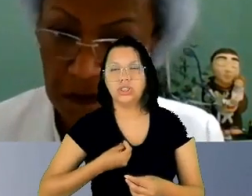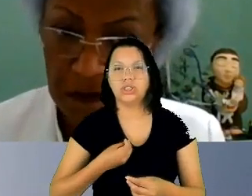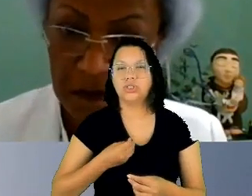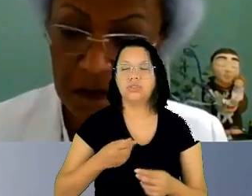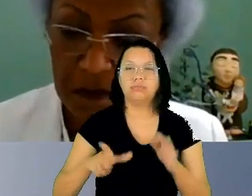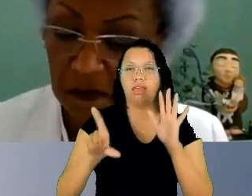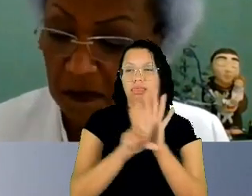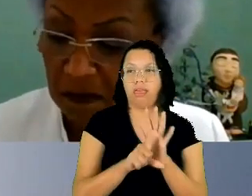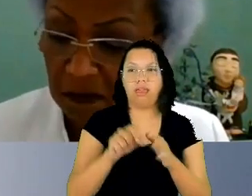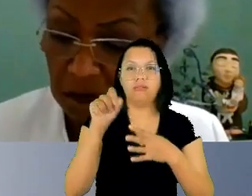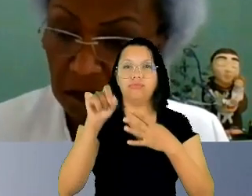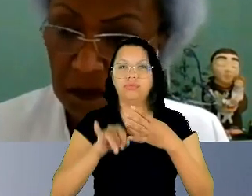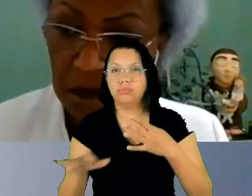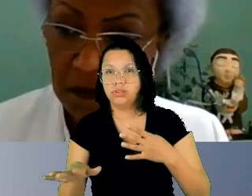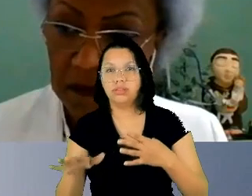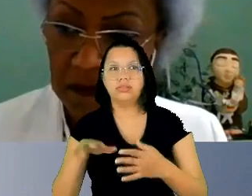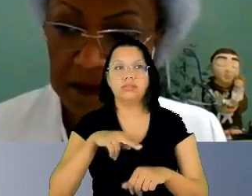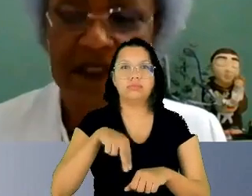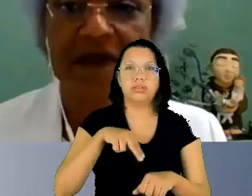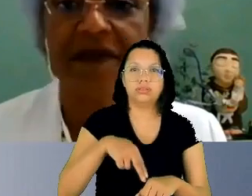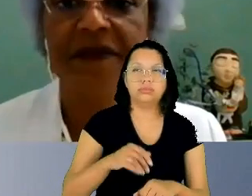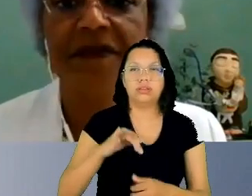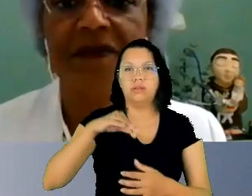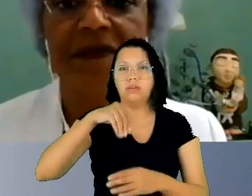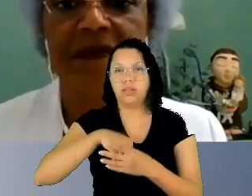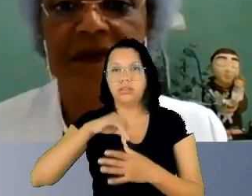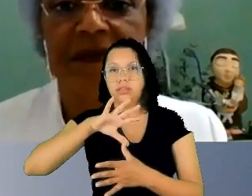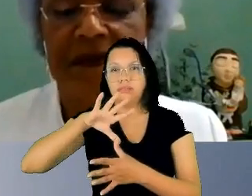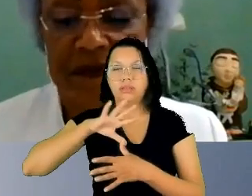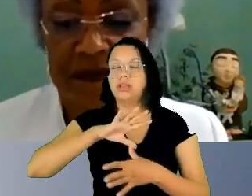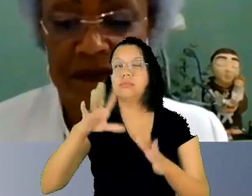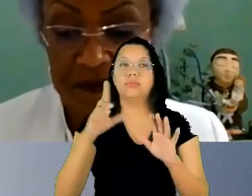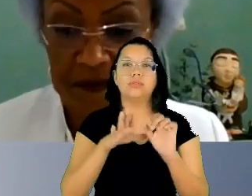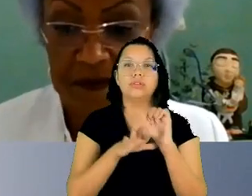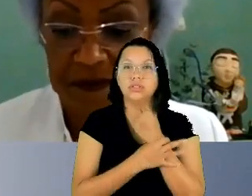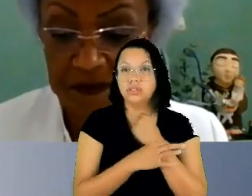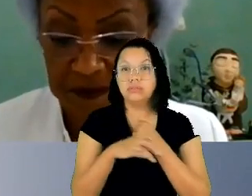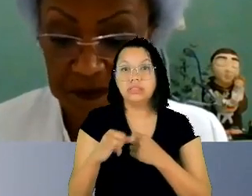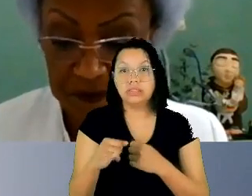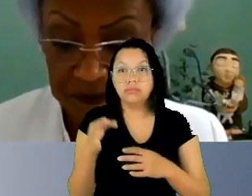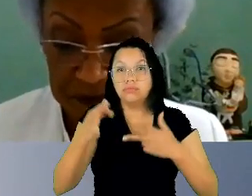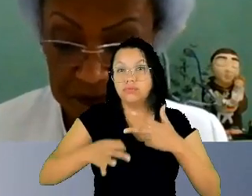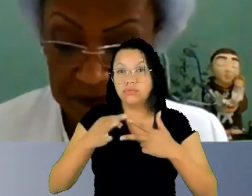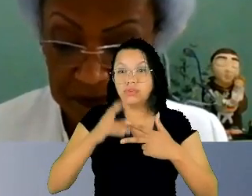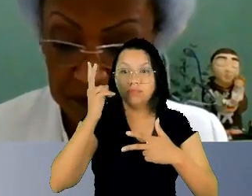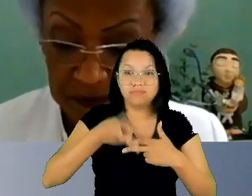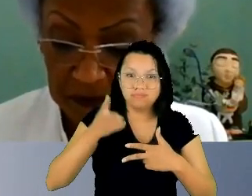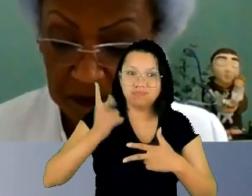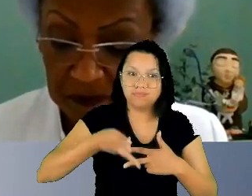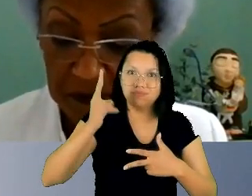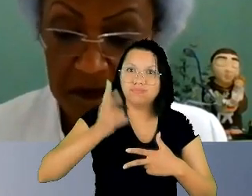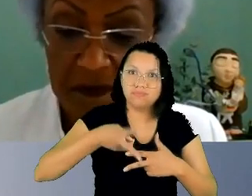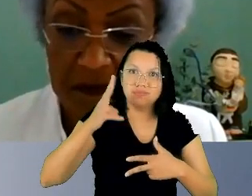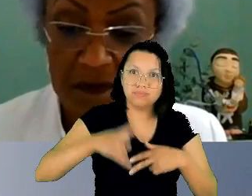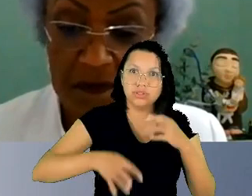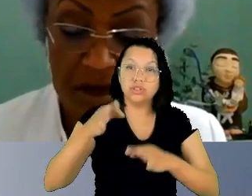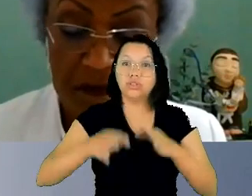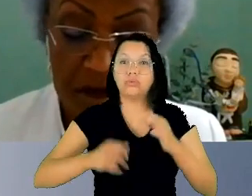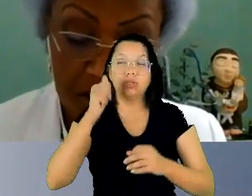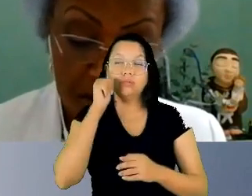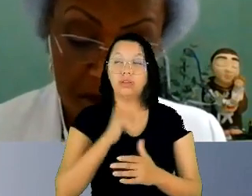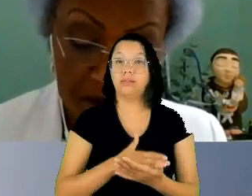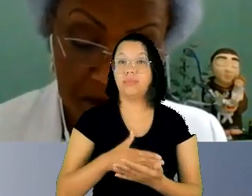interamericano protetivo se o poder judiciário insistir ele mesmo em julgar as mulheres a partir de expectativas relacionadas ao